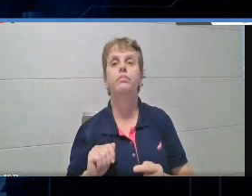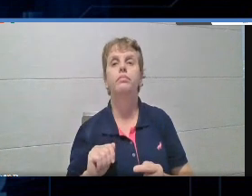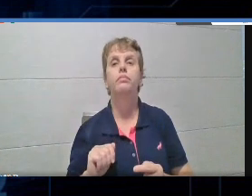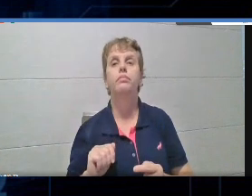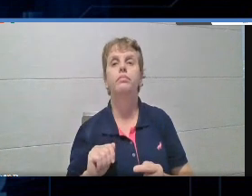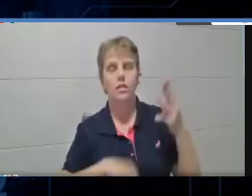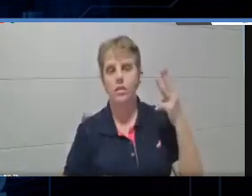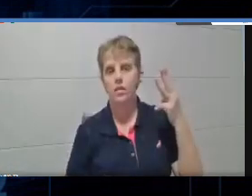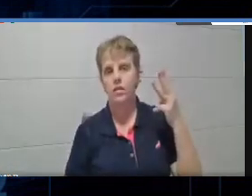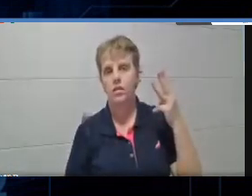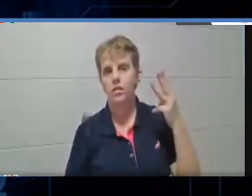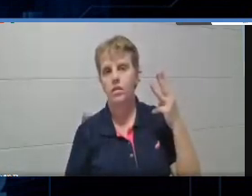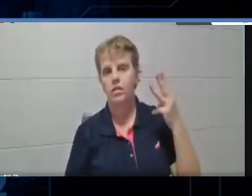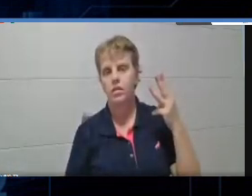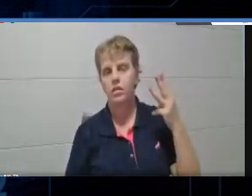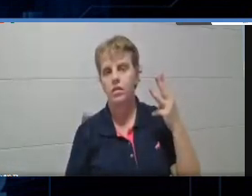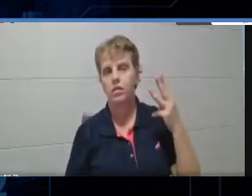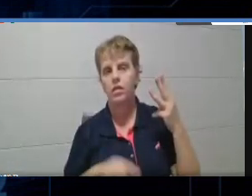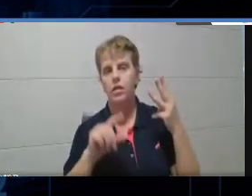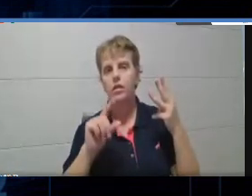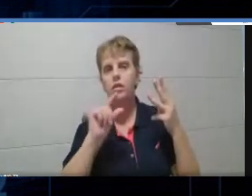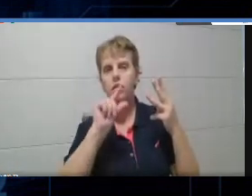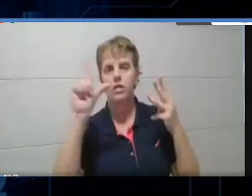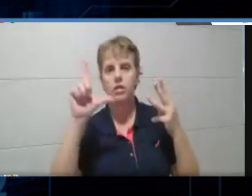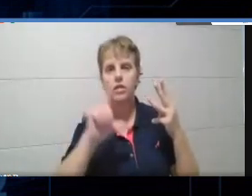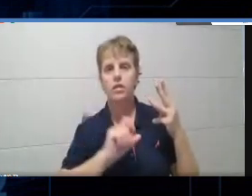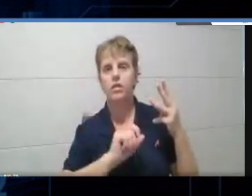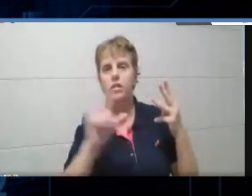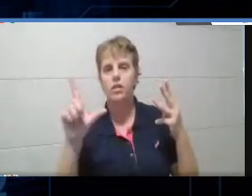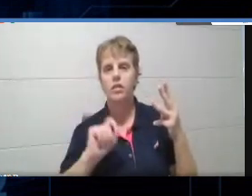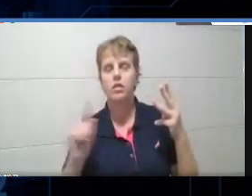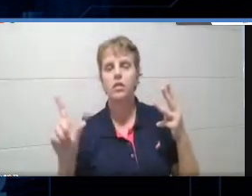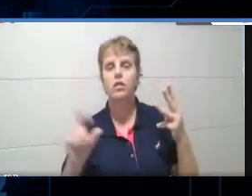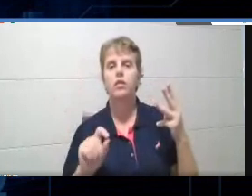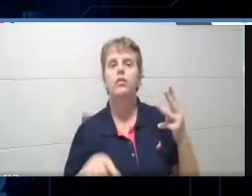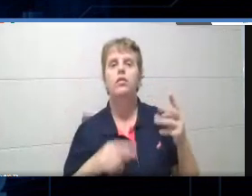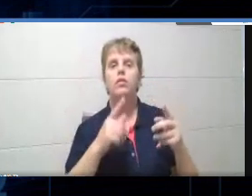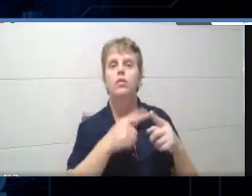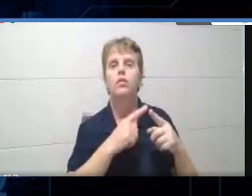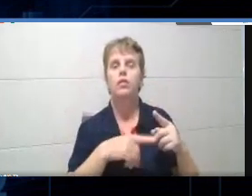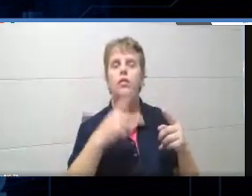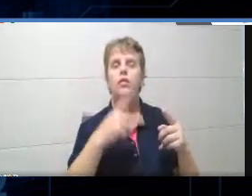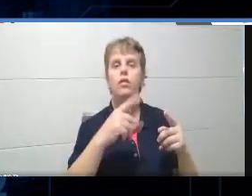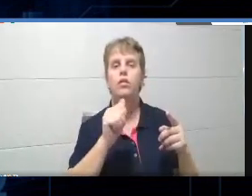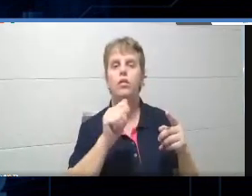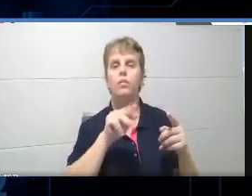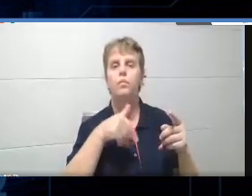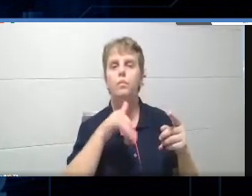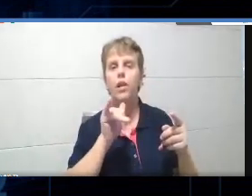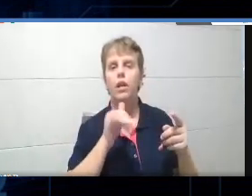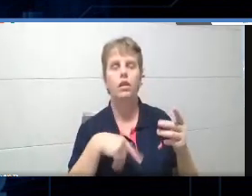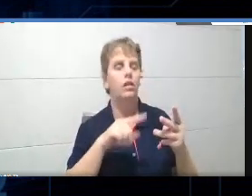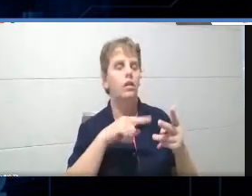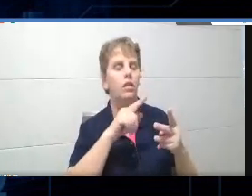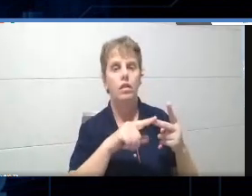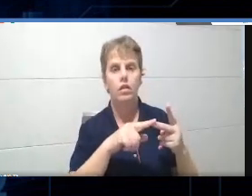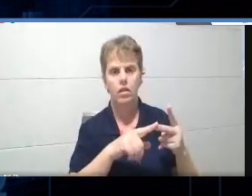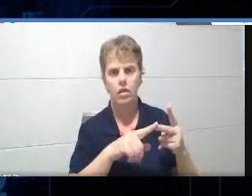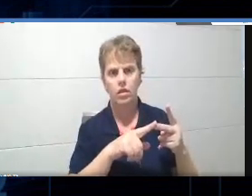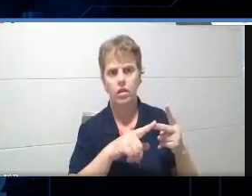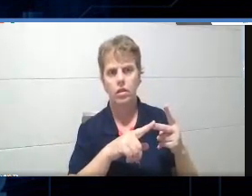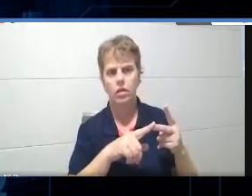abas, tá? O primeiro é play live. O segundo aqui é sighing a